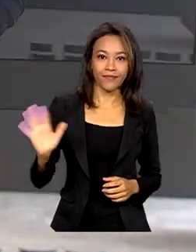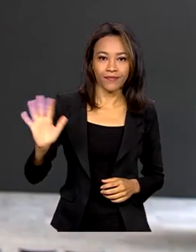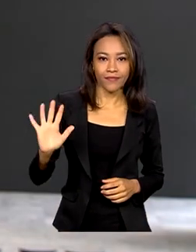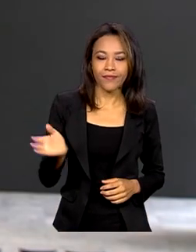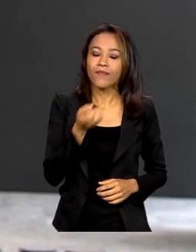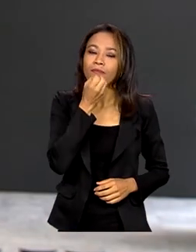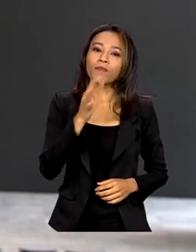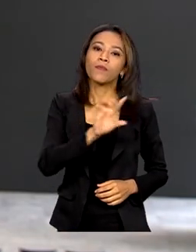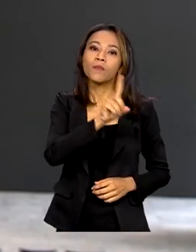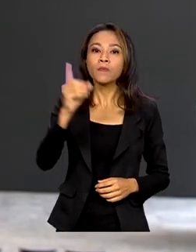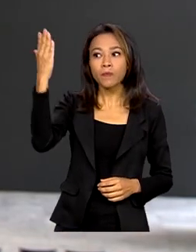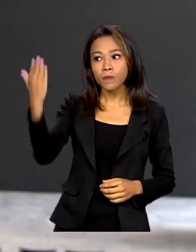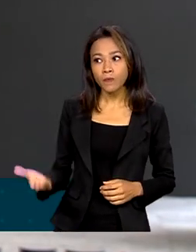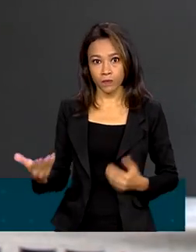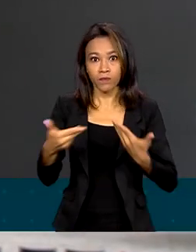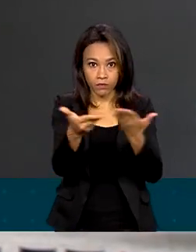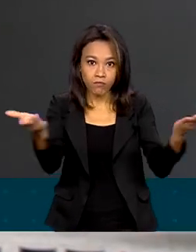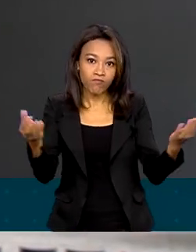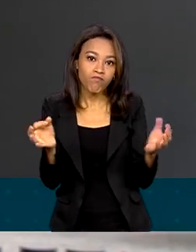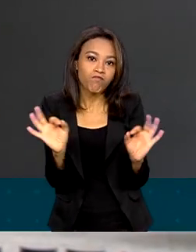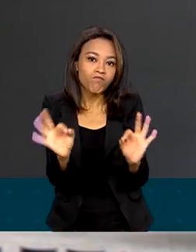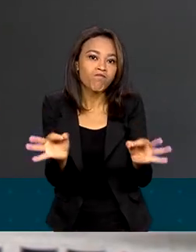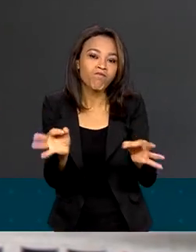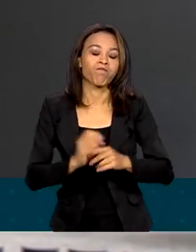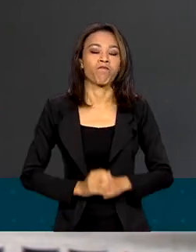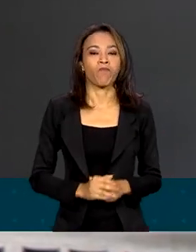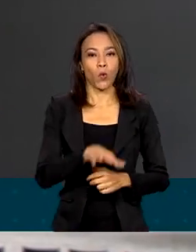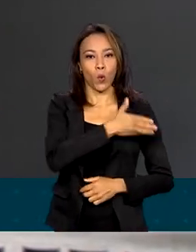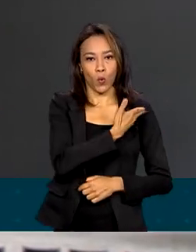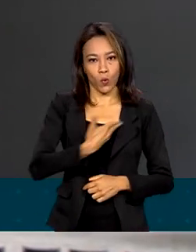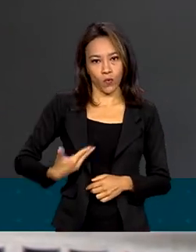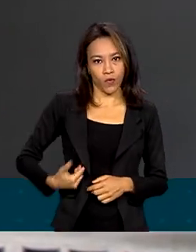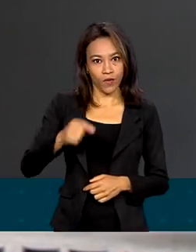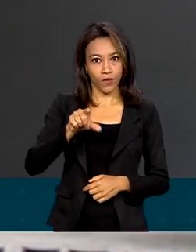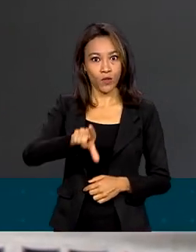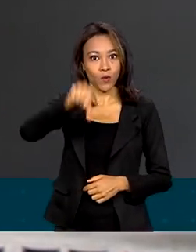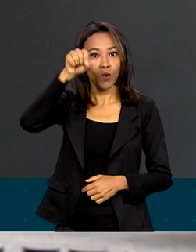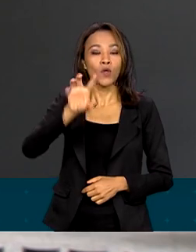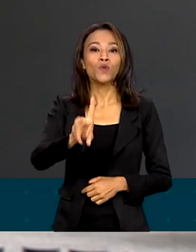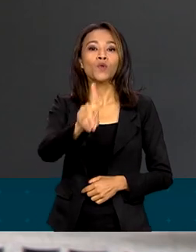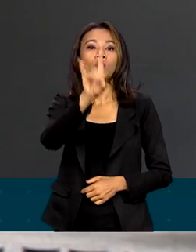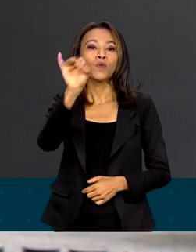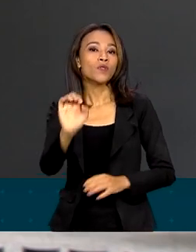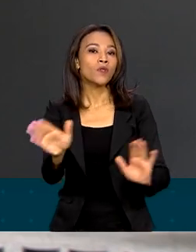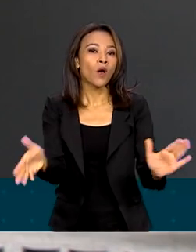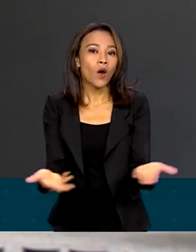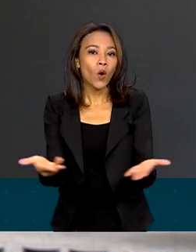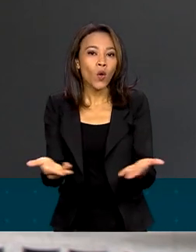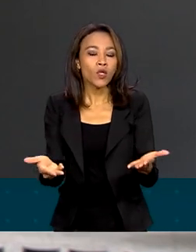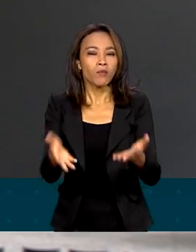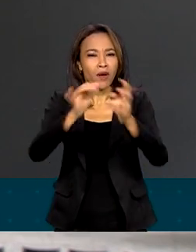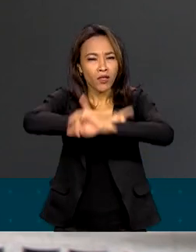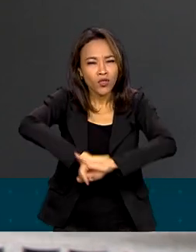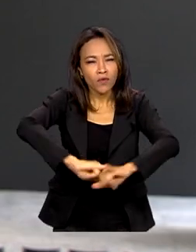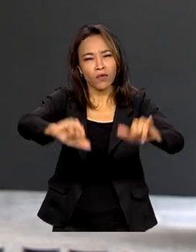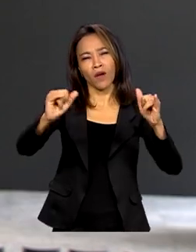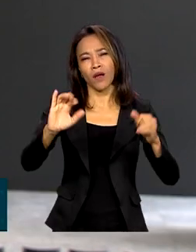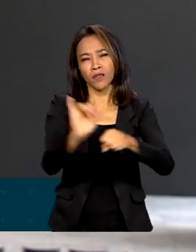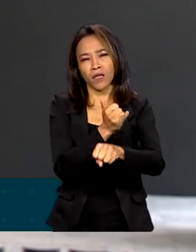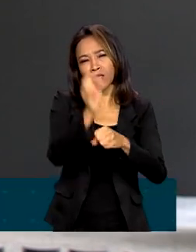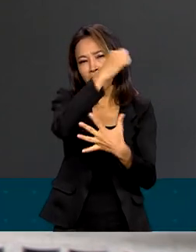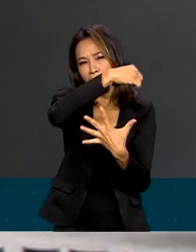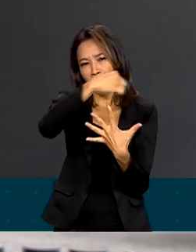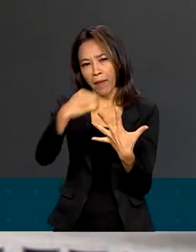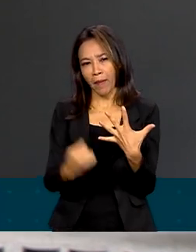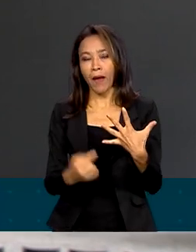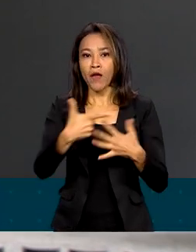Bom dia para você, bom dia a todos. É isso mesmo, né? O governo escolheu o dia de hoje para lançar esse pacote porque 21 de